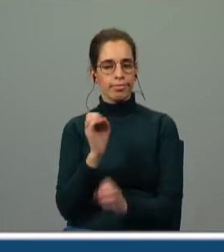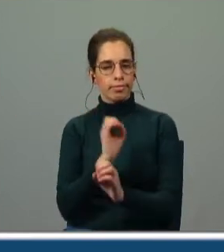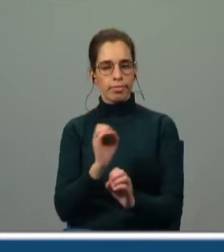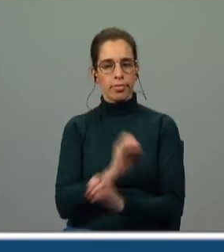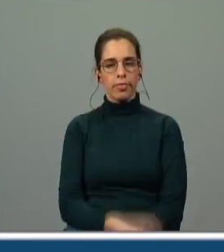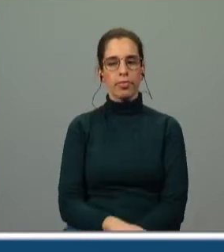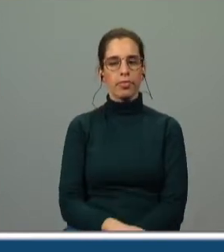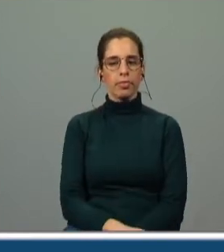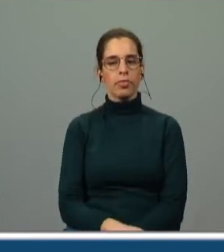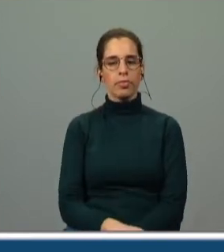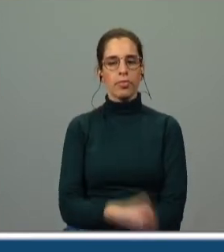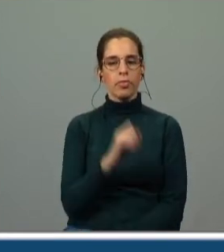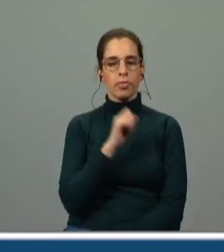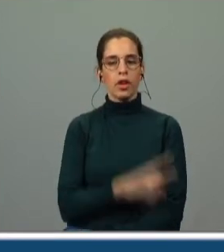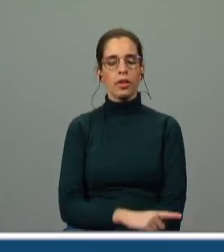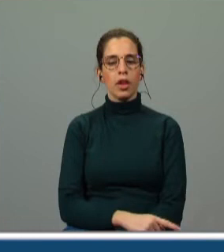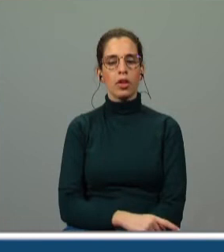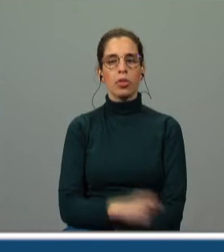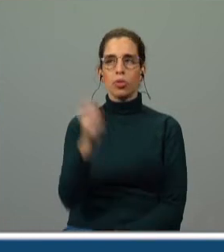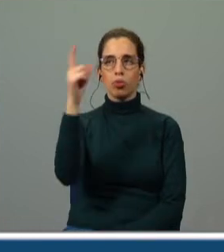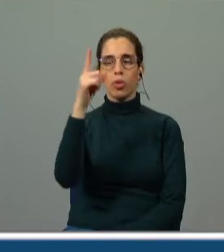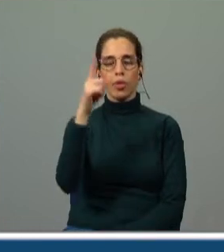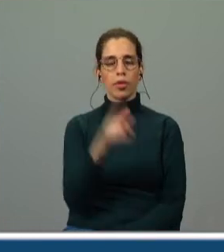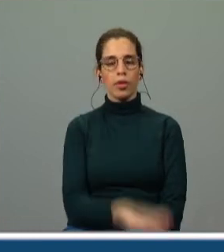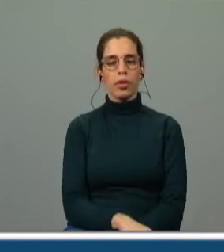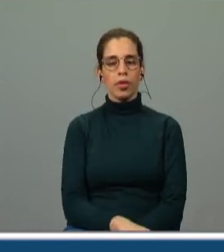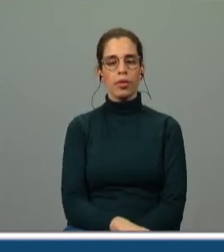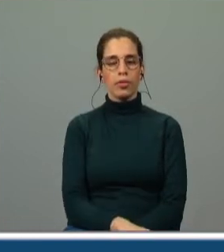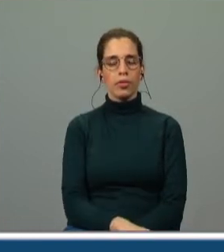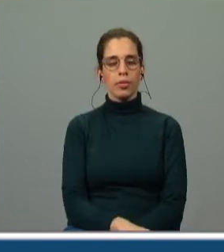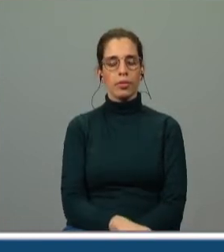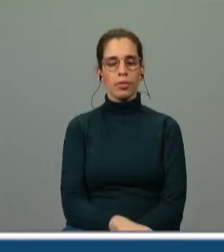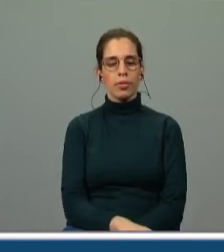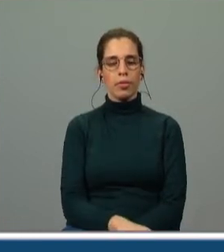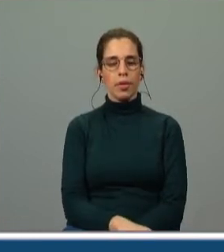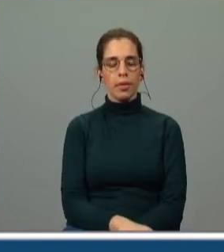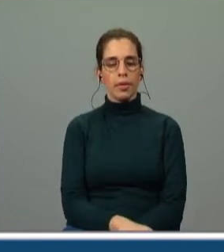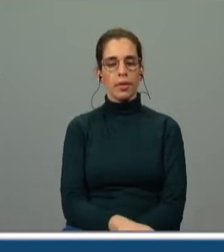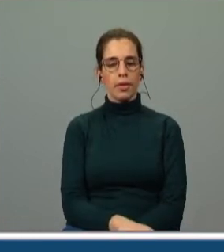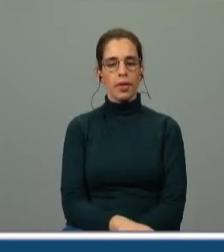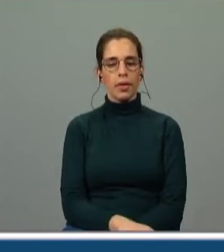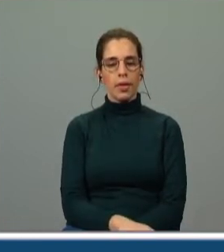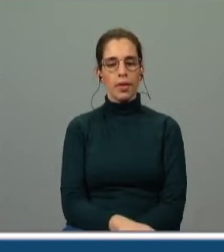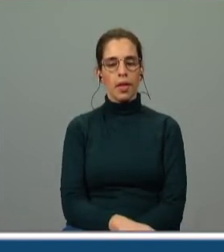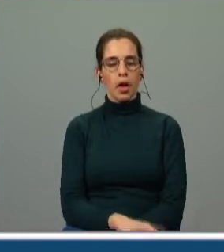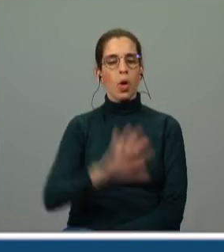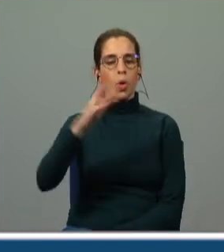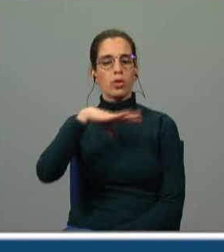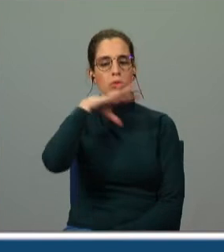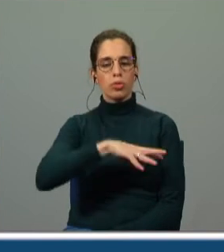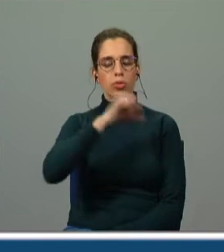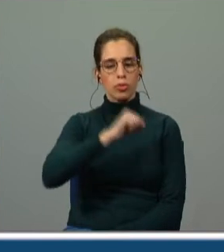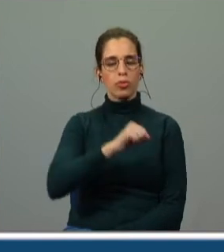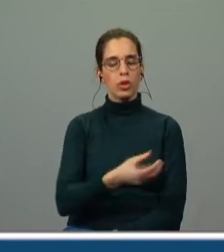bem poderas ao sol da vista destes teus raios a partar aquele dia como da ceba a mesa de ti estes quando os filhos por mão de atreo